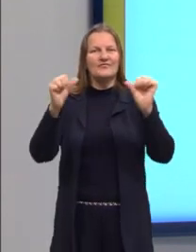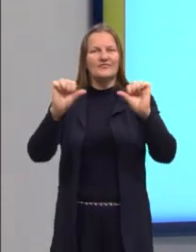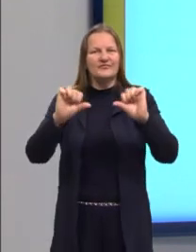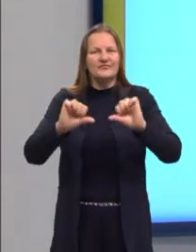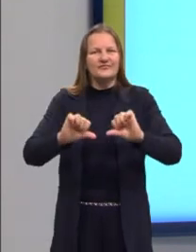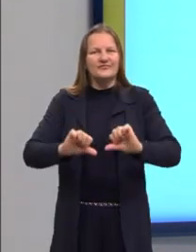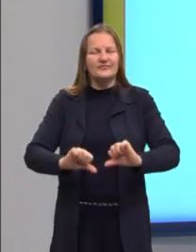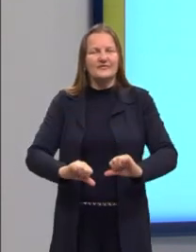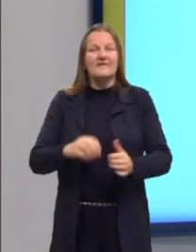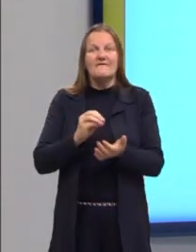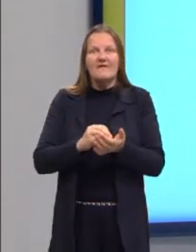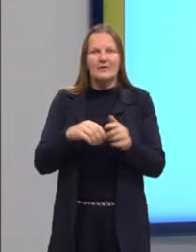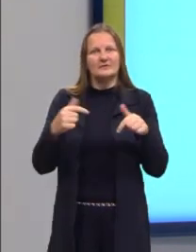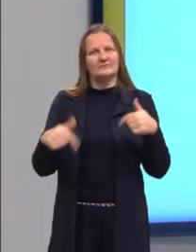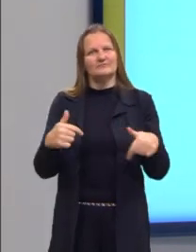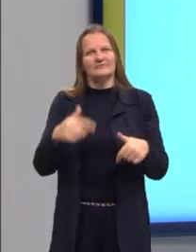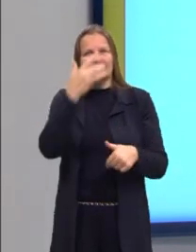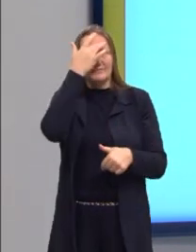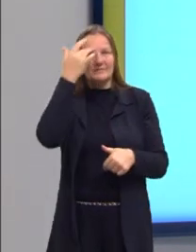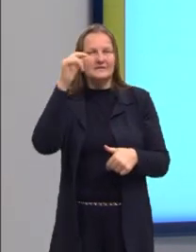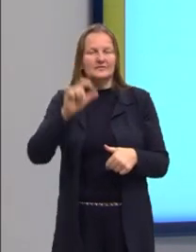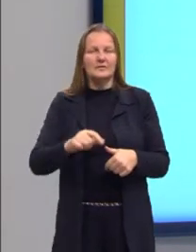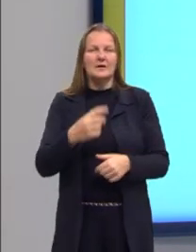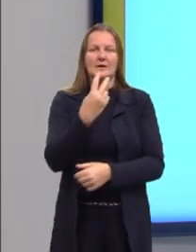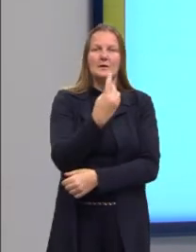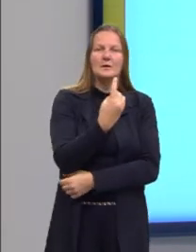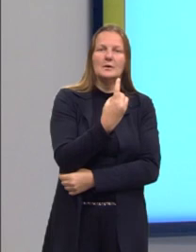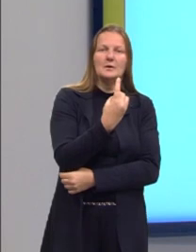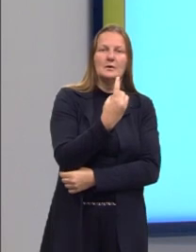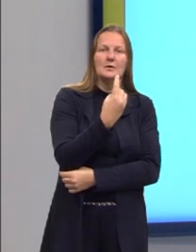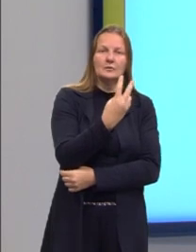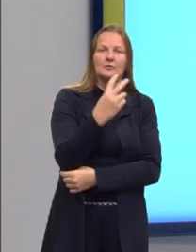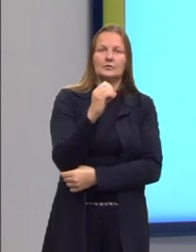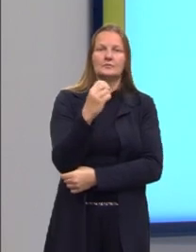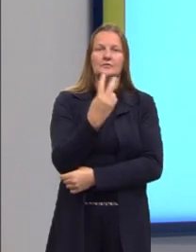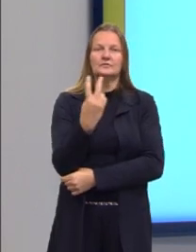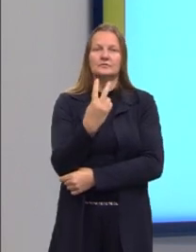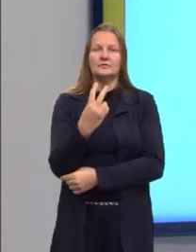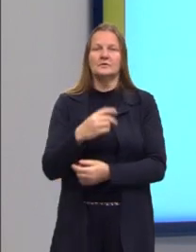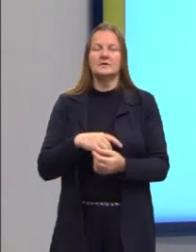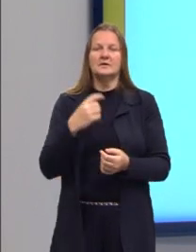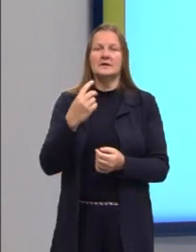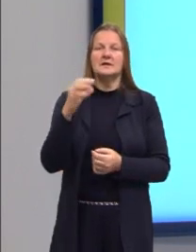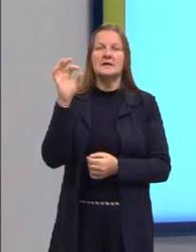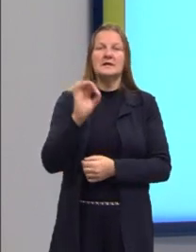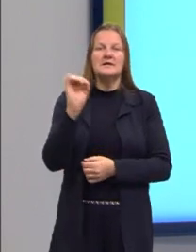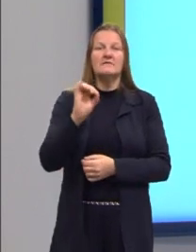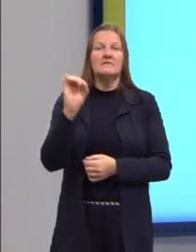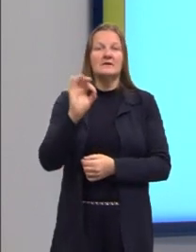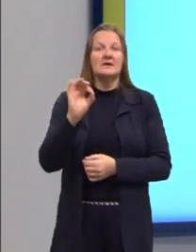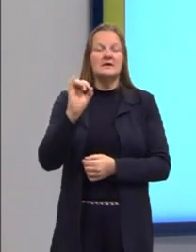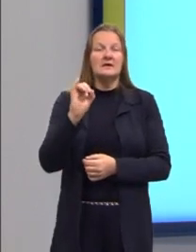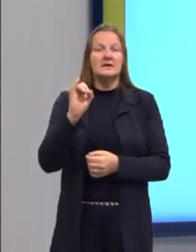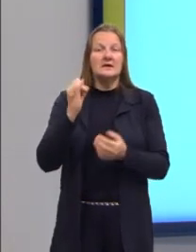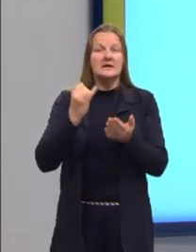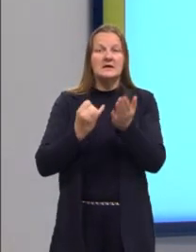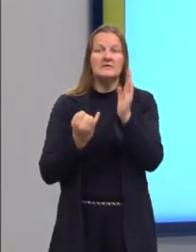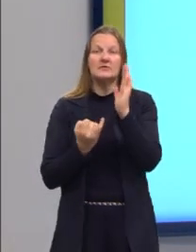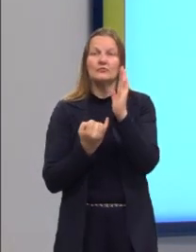E agora, nesse ano, 2022, a economia está com inflação de dois dígitos. Isso quer dizer que tem